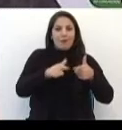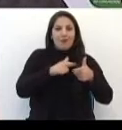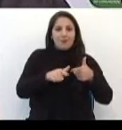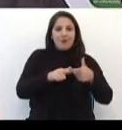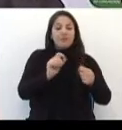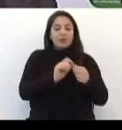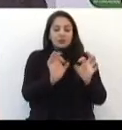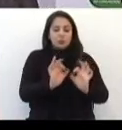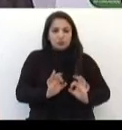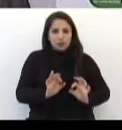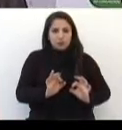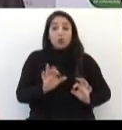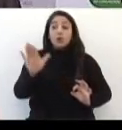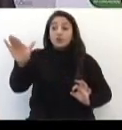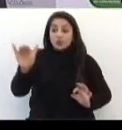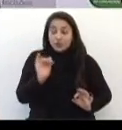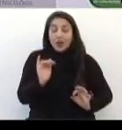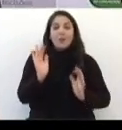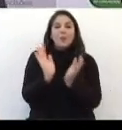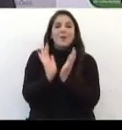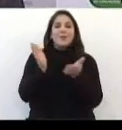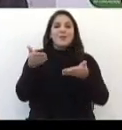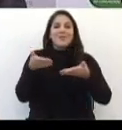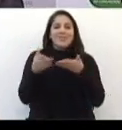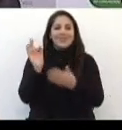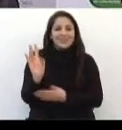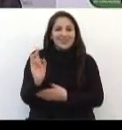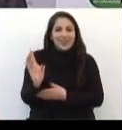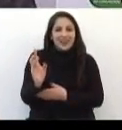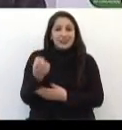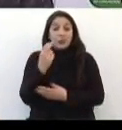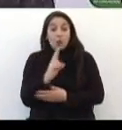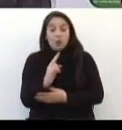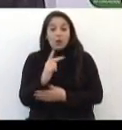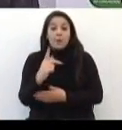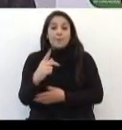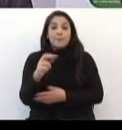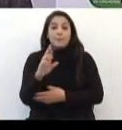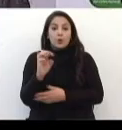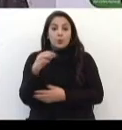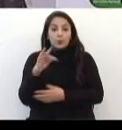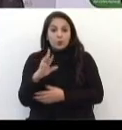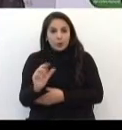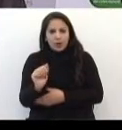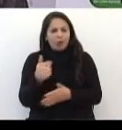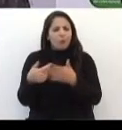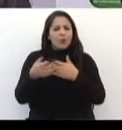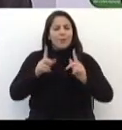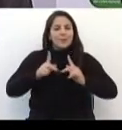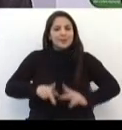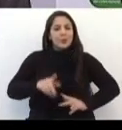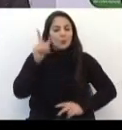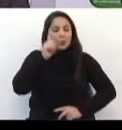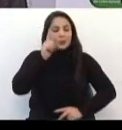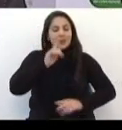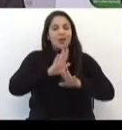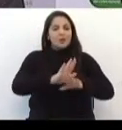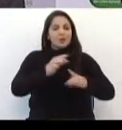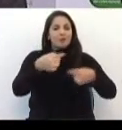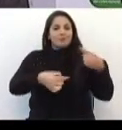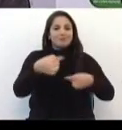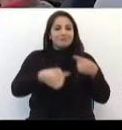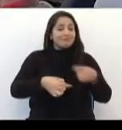assessorar Busca o comitê do CRAC Busca a promotoria pública Busca a justiça Ou qualquer pessoa que tenha condições de ajudar a discutir